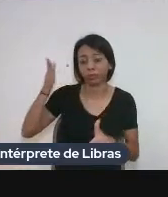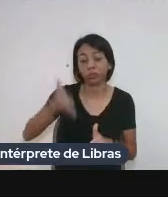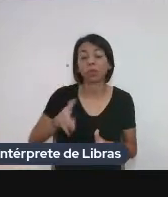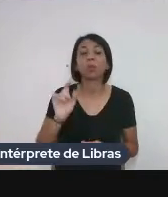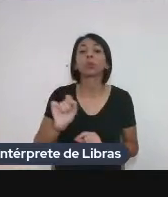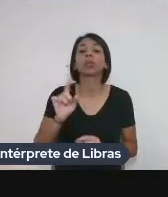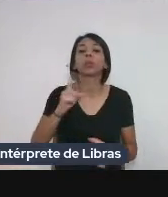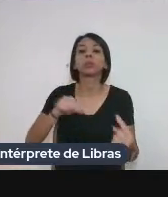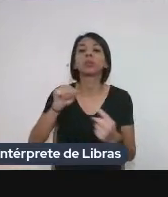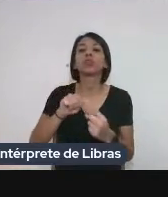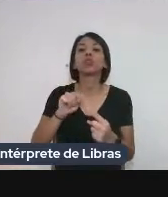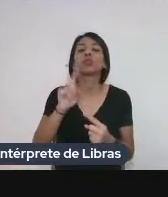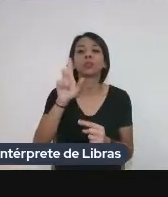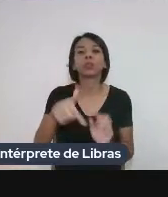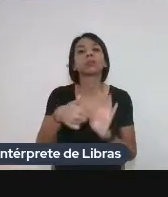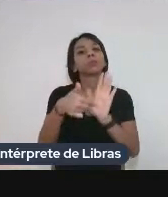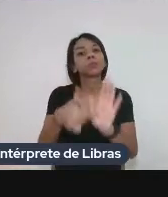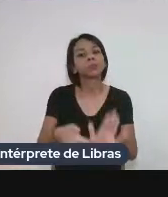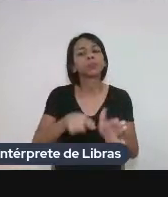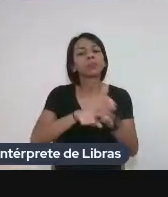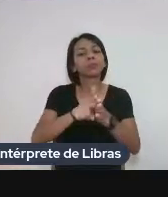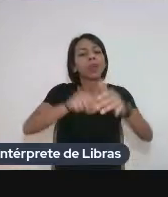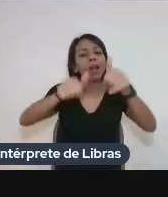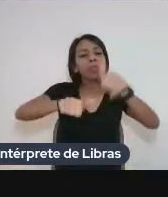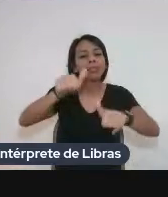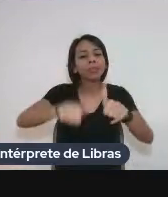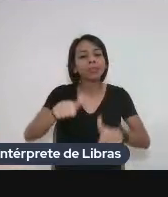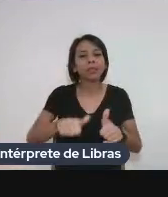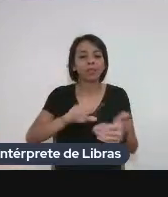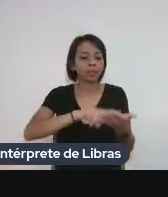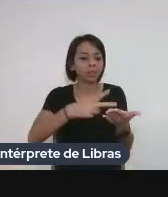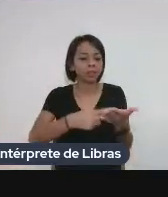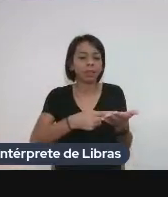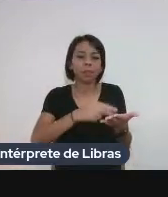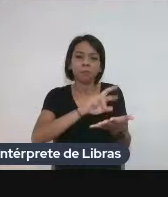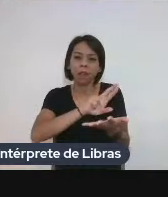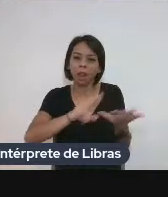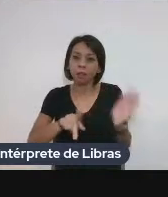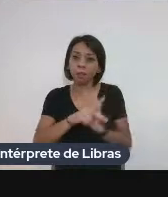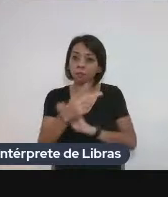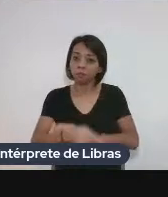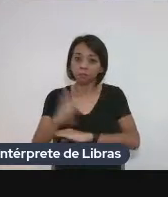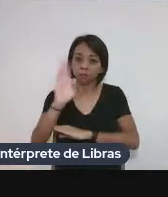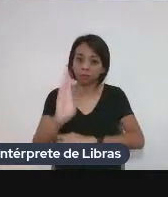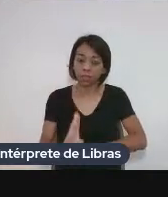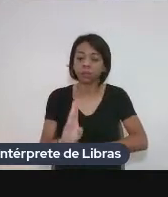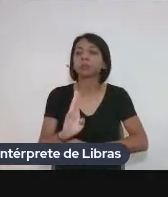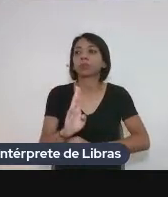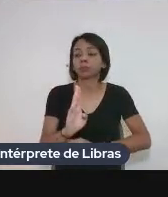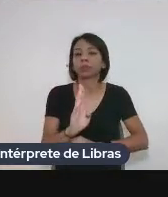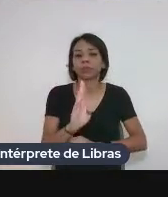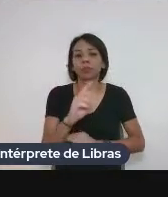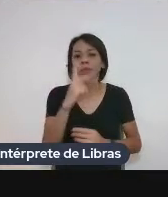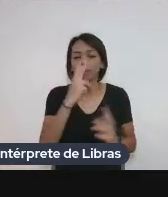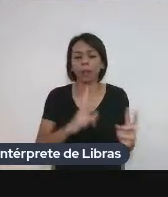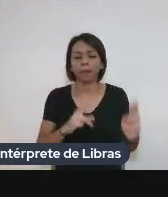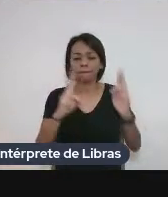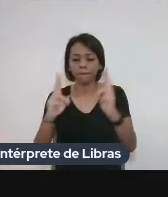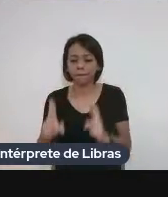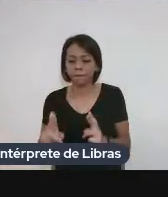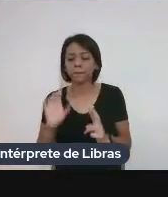objetivo foi representar uma análise desse conjunto de traduções brasileiras o recorte